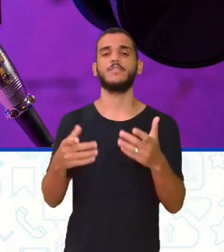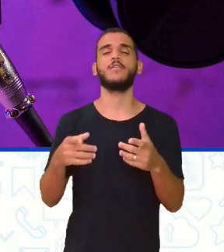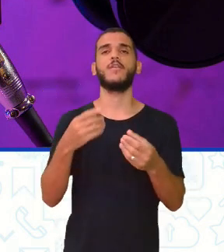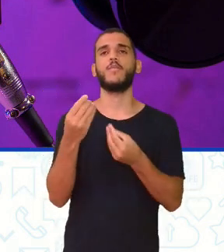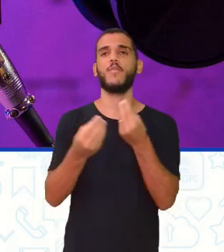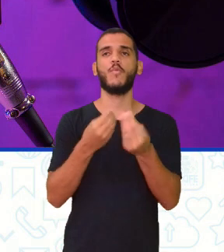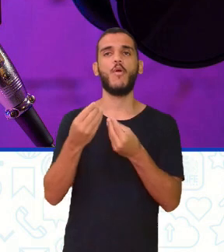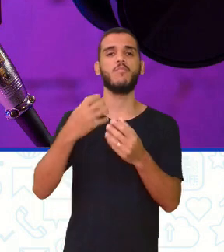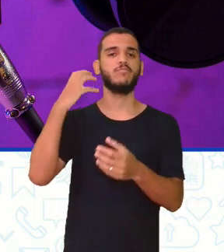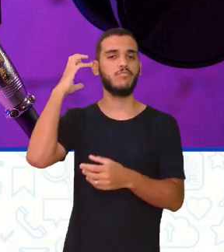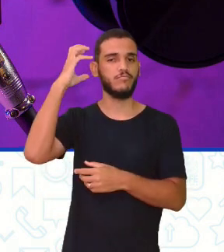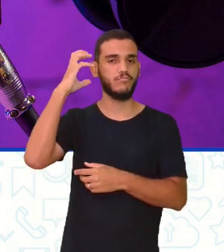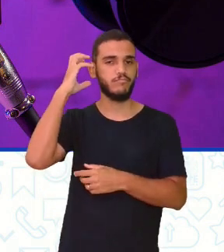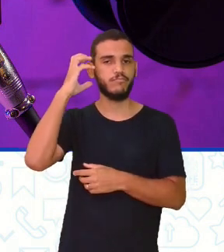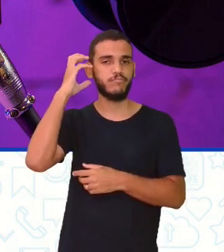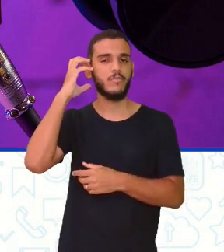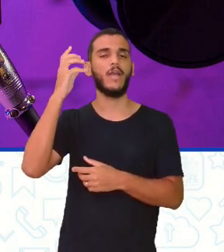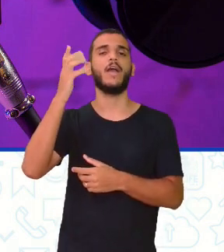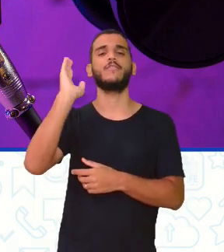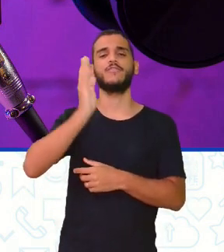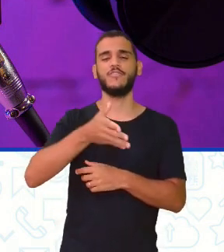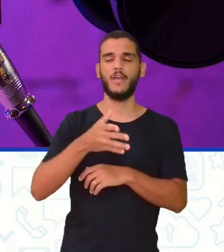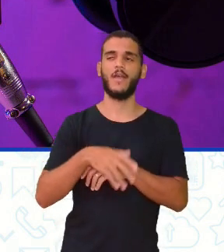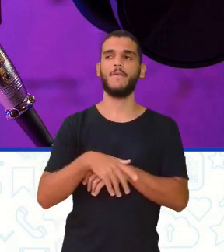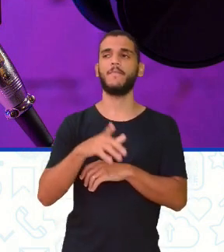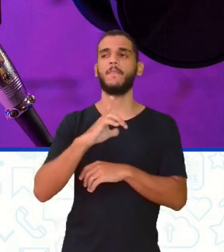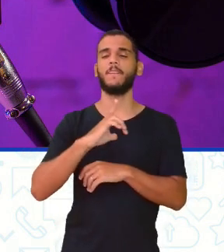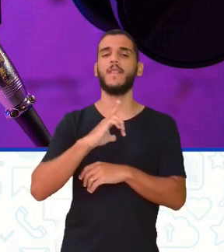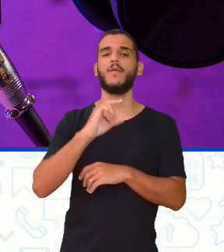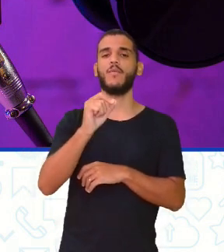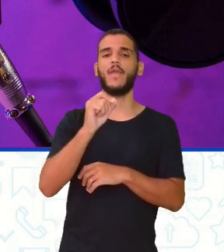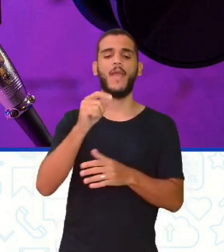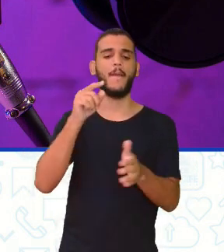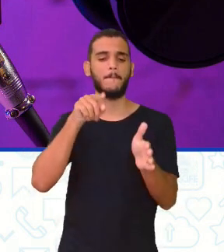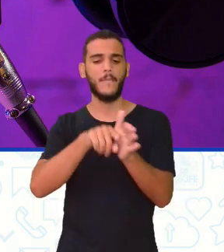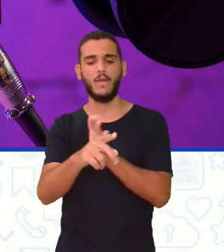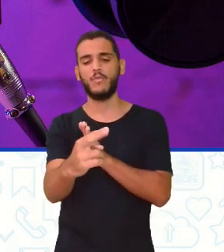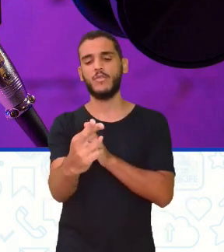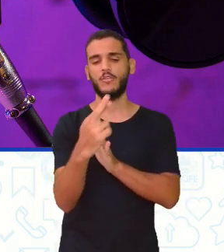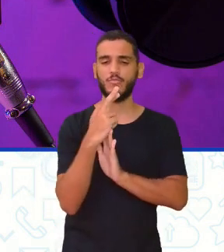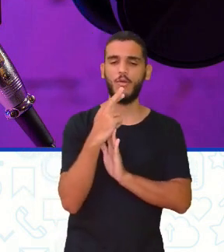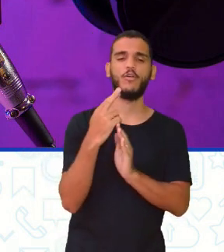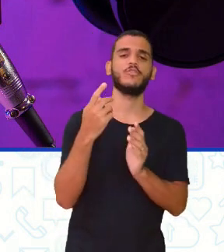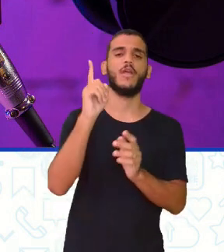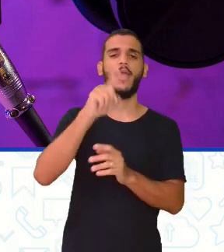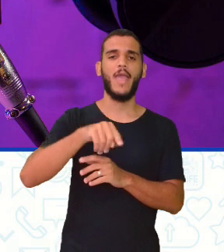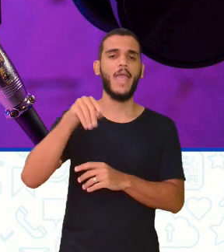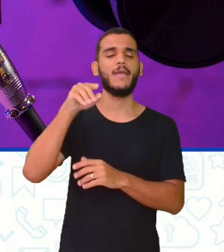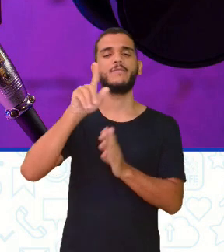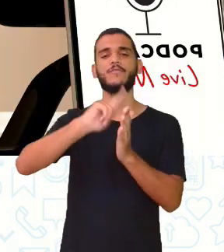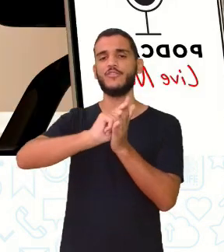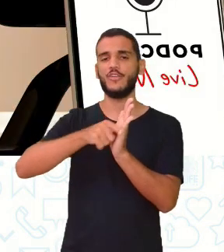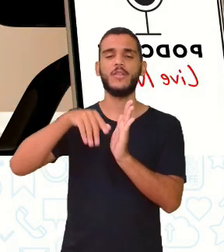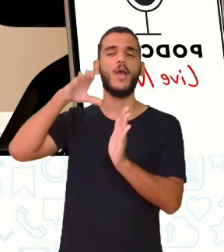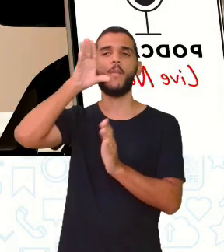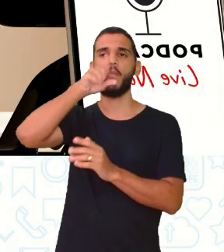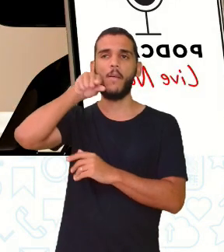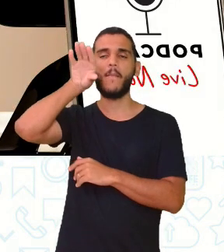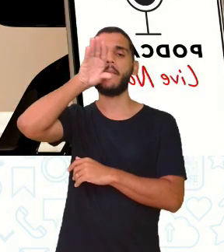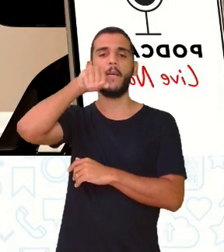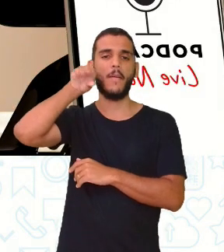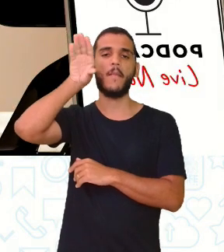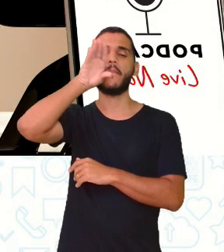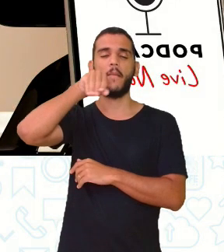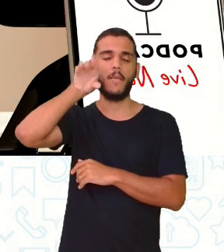rádio, né? E aí você tem essa interlocução, é um gênero oral. O gênero oral quer dizer o quê? É aquele